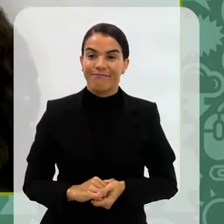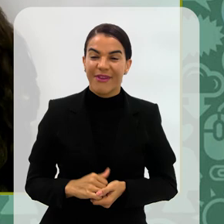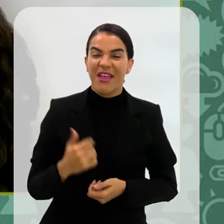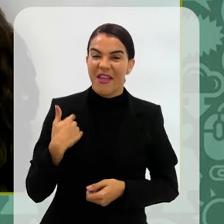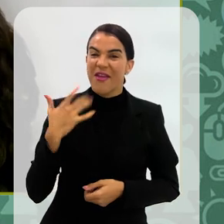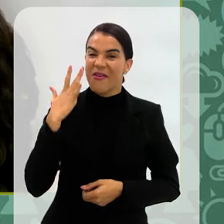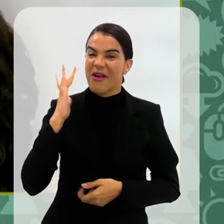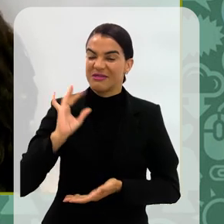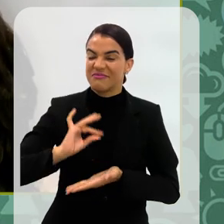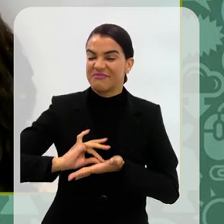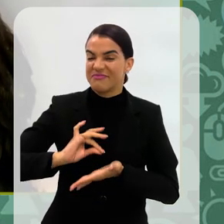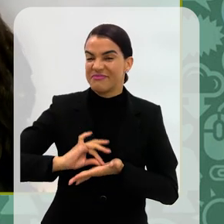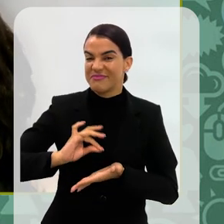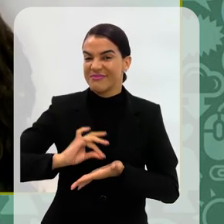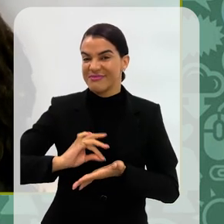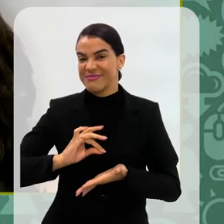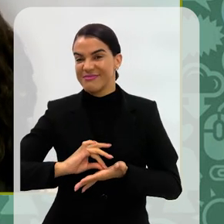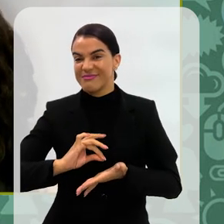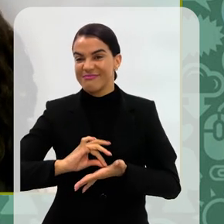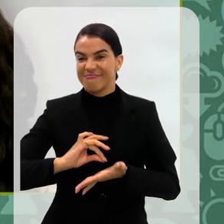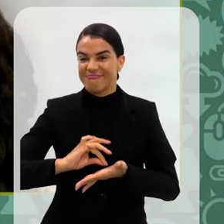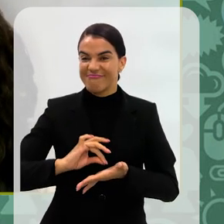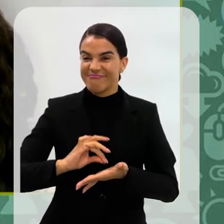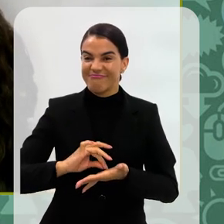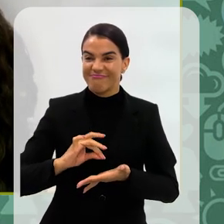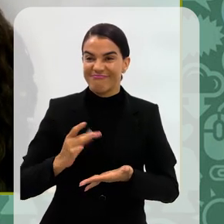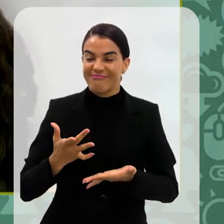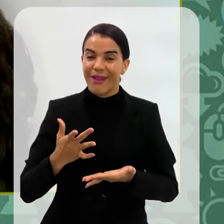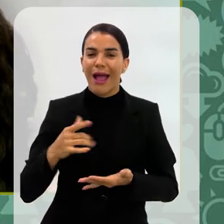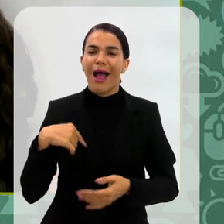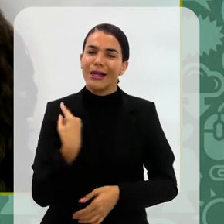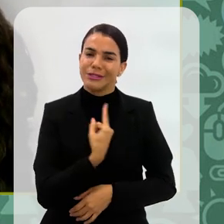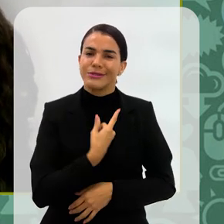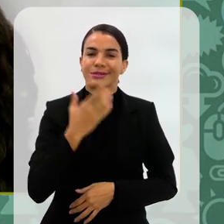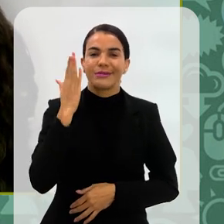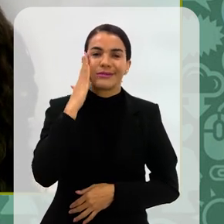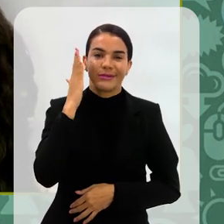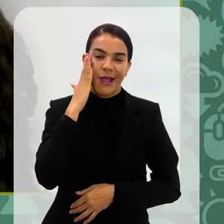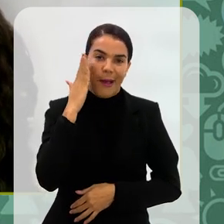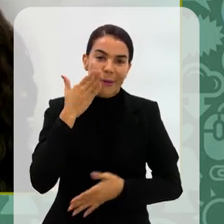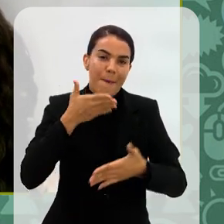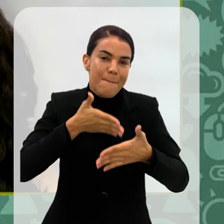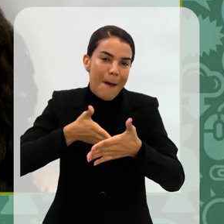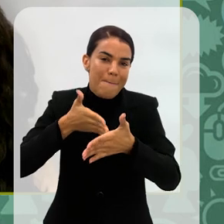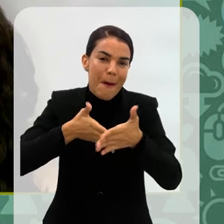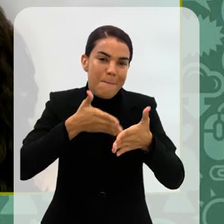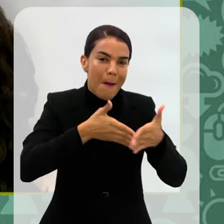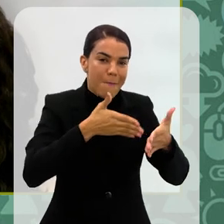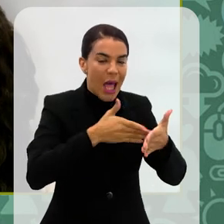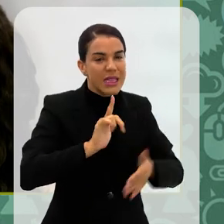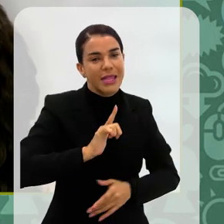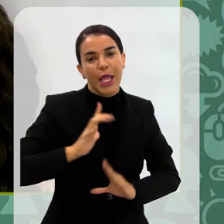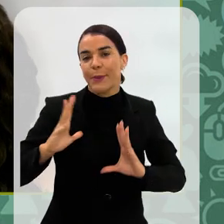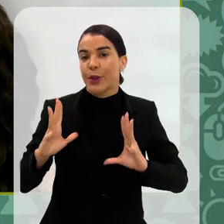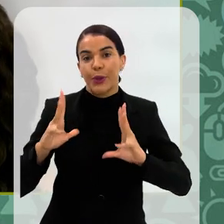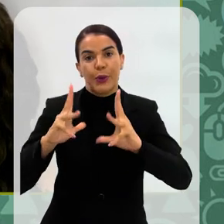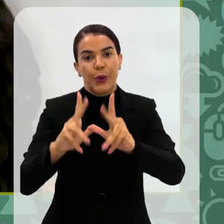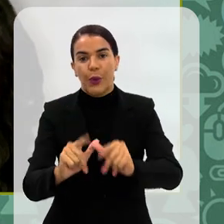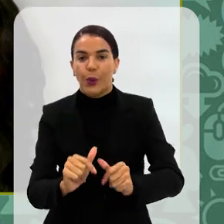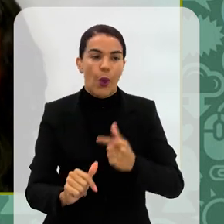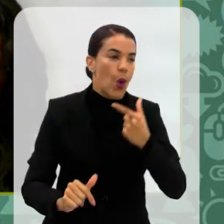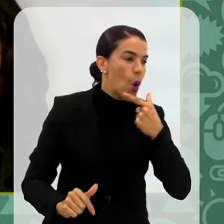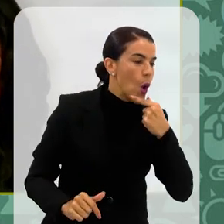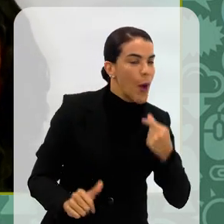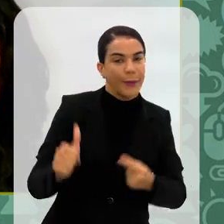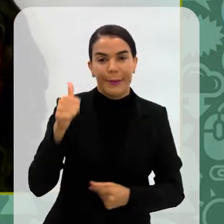enfim, acho que realmente é um... É, a gente sabe que dificuldades existem para todos, né? Quanto para